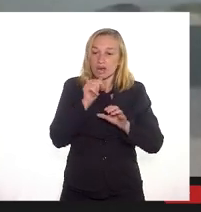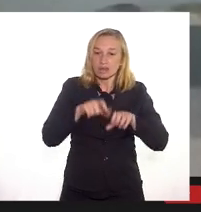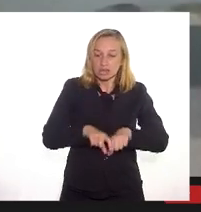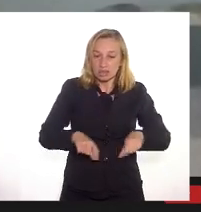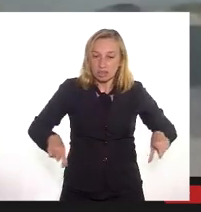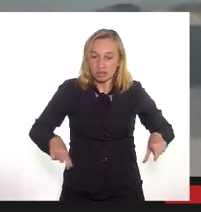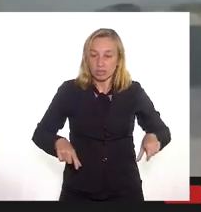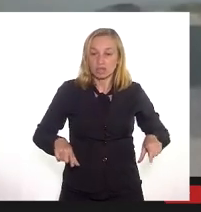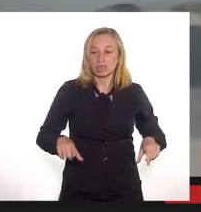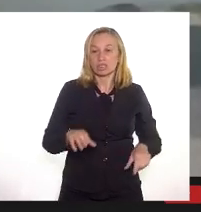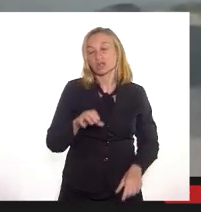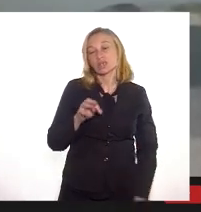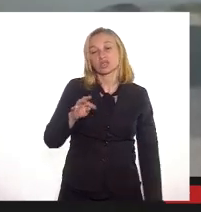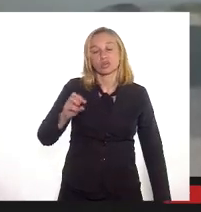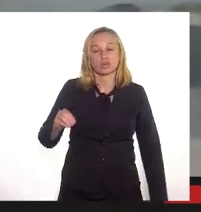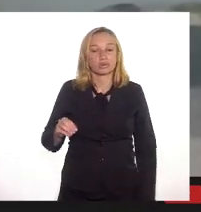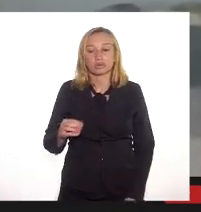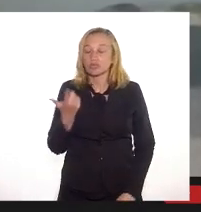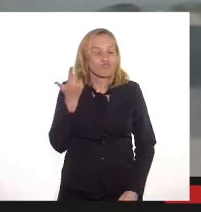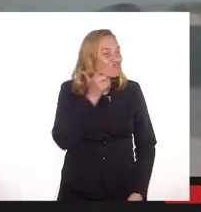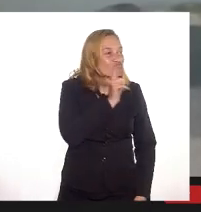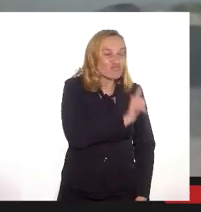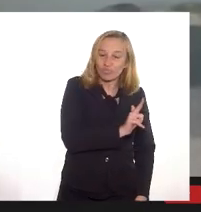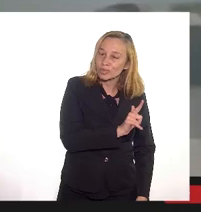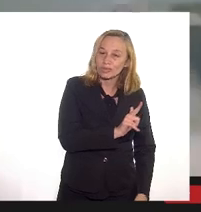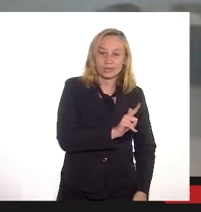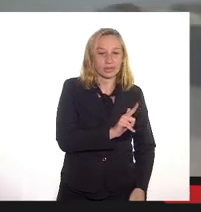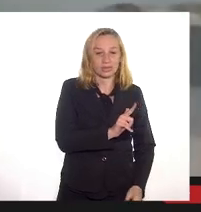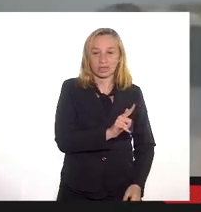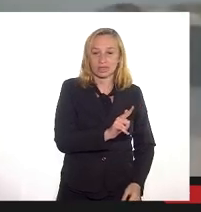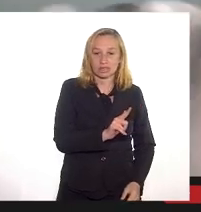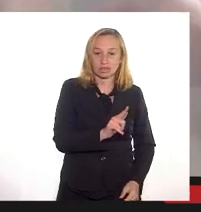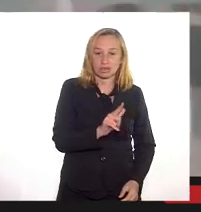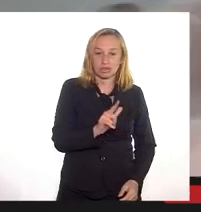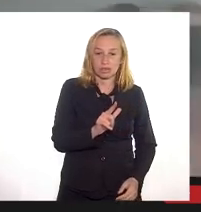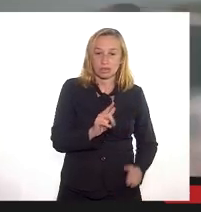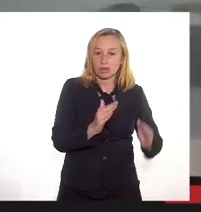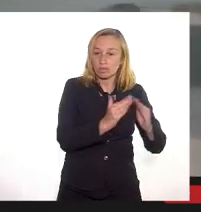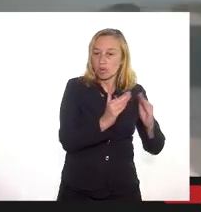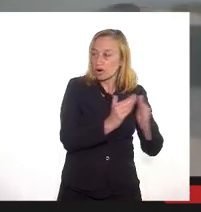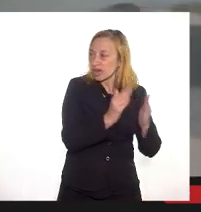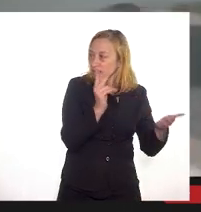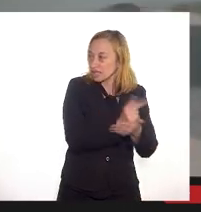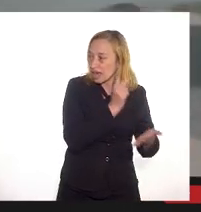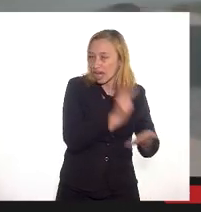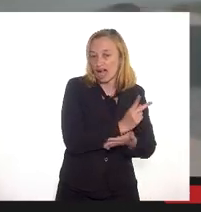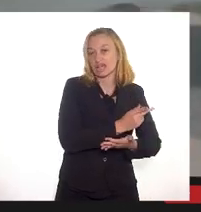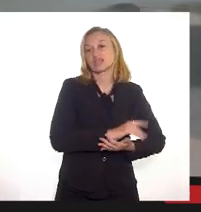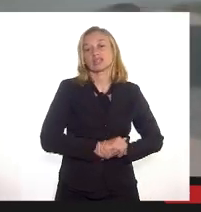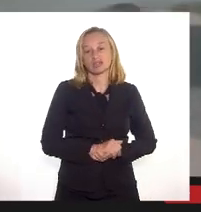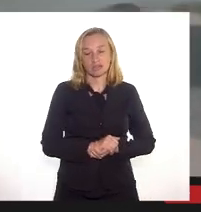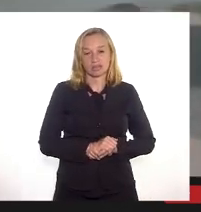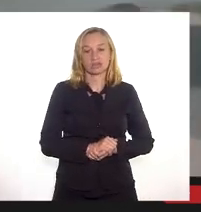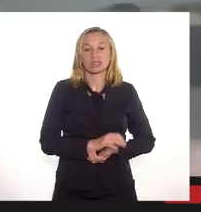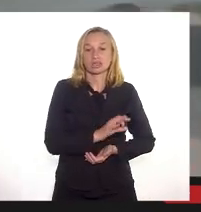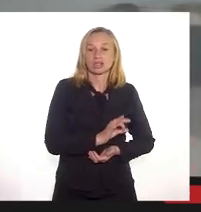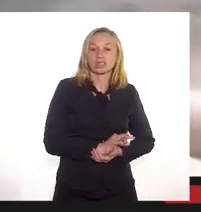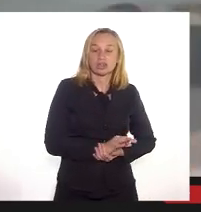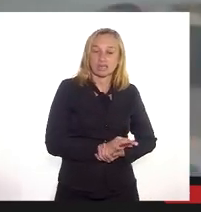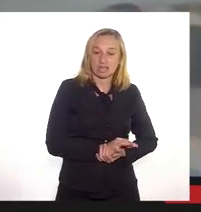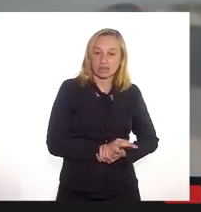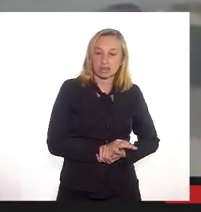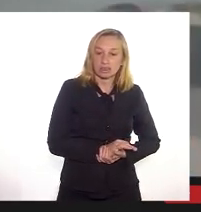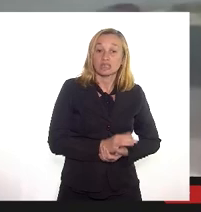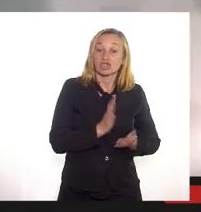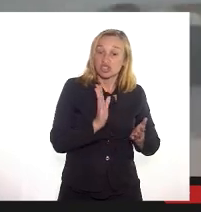saneamento de esgoto a prefeitura não consegue viabilizar a ocupação irregular para controlar essa ocupação e de forma muito precária